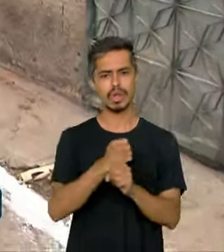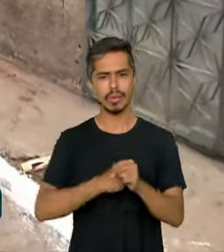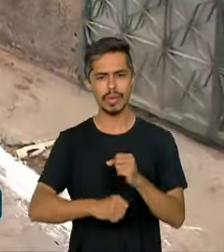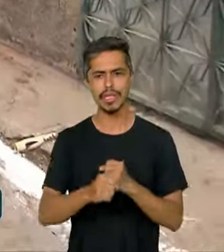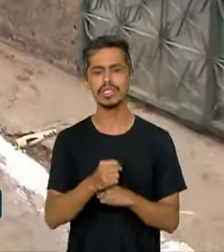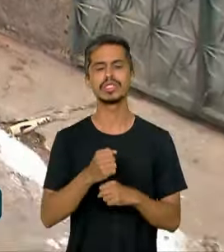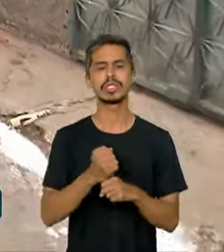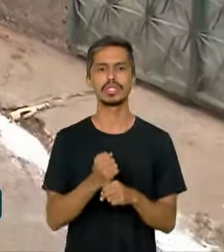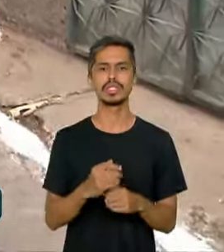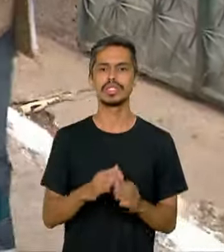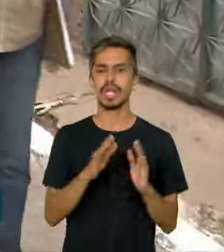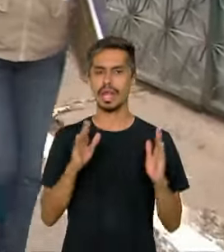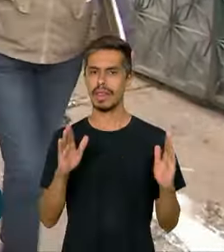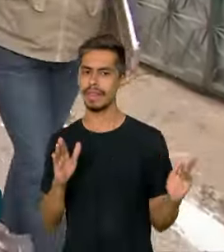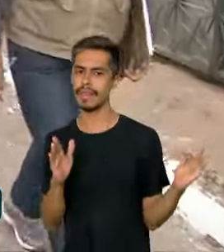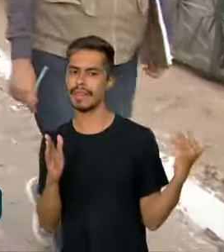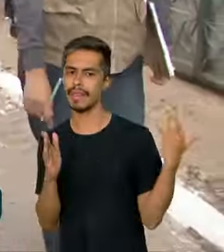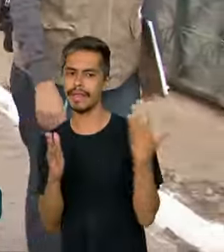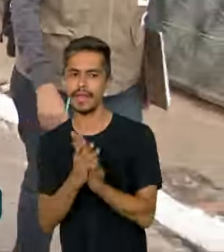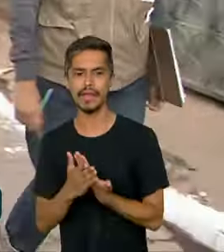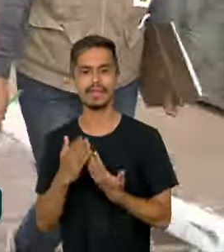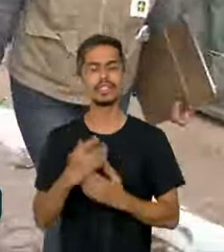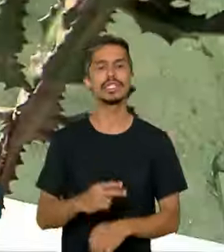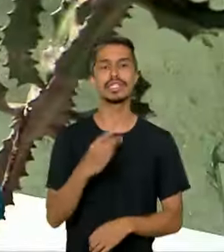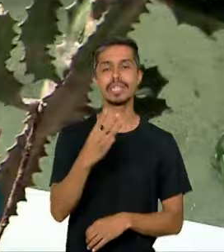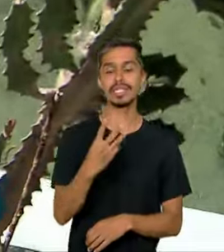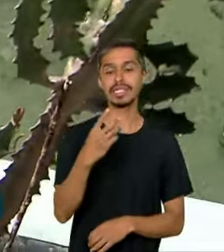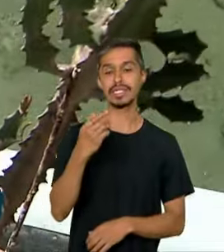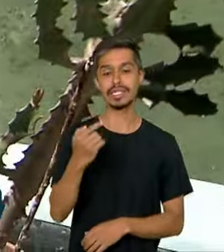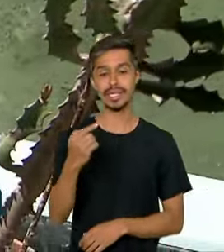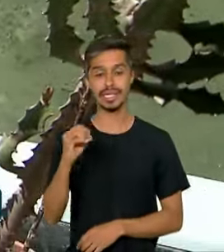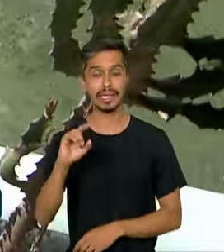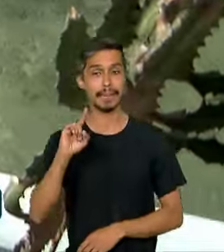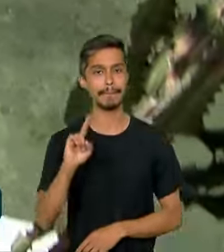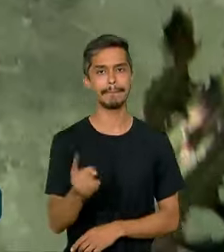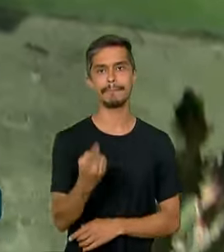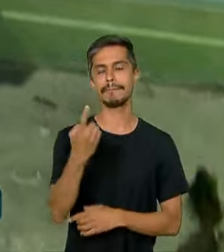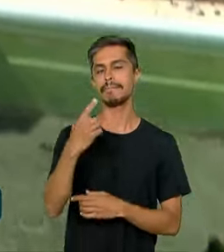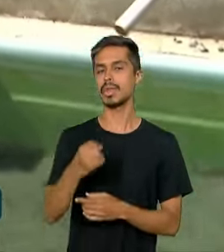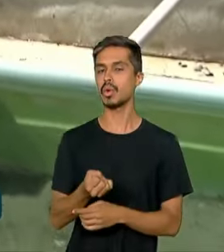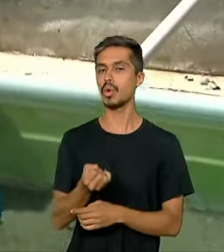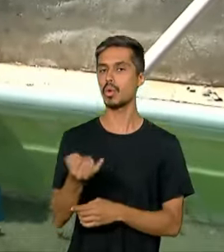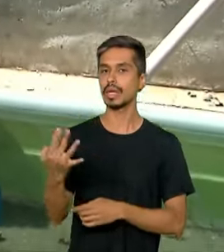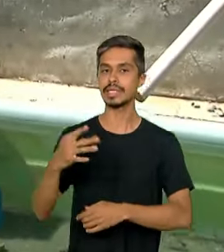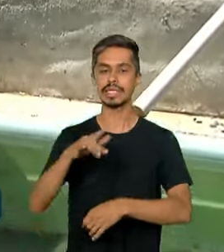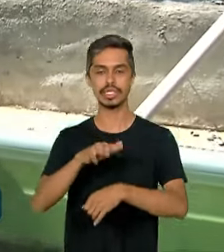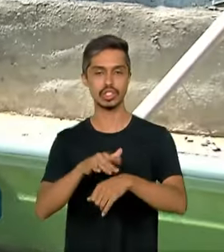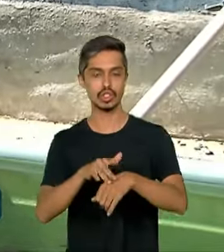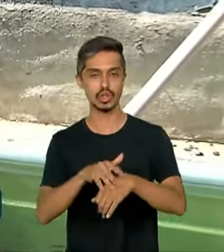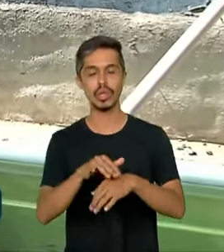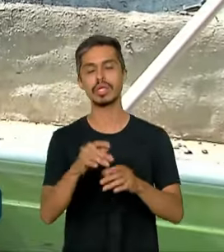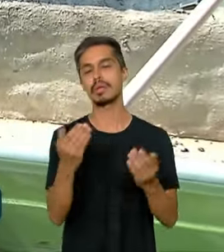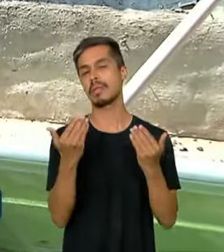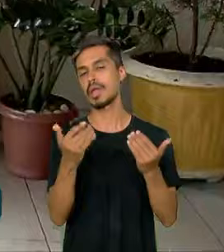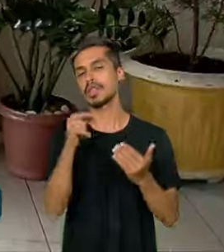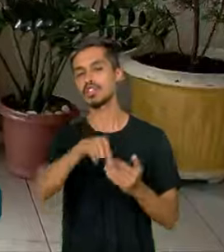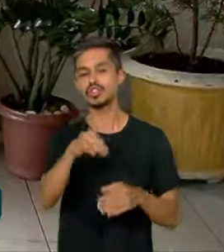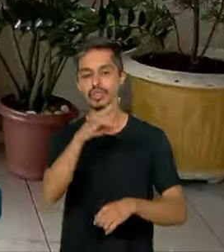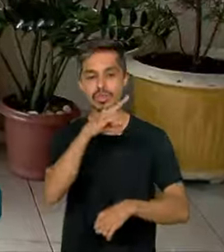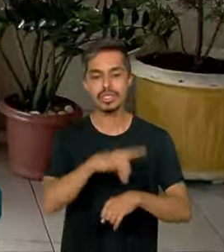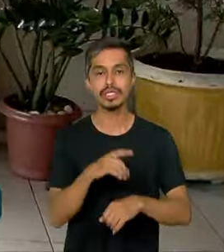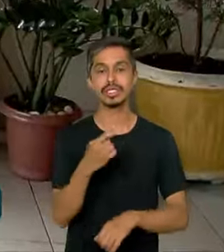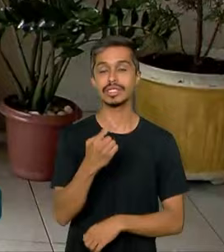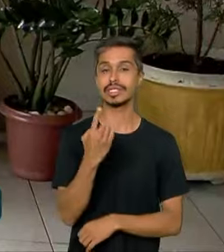já são mais de 370 mil casos prováveis da doença, com 133 mortes.